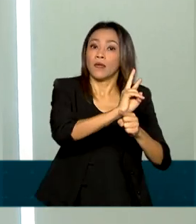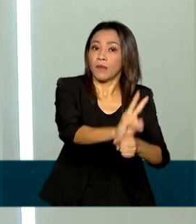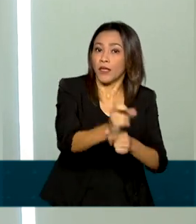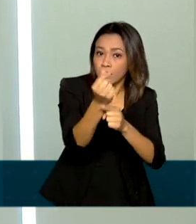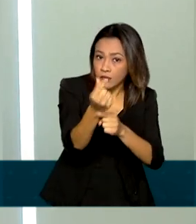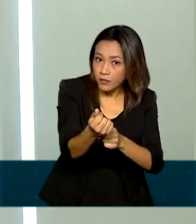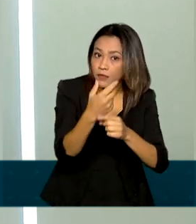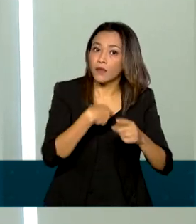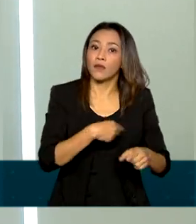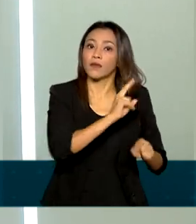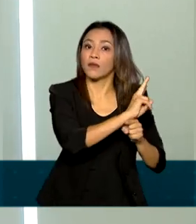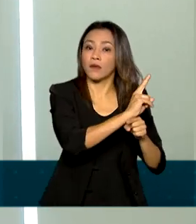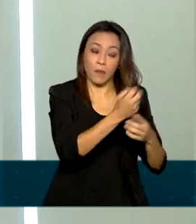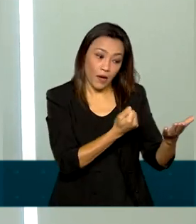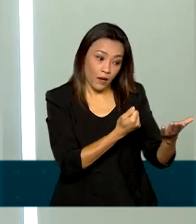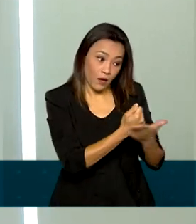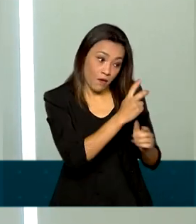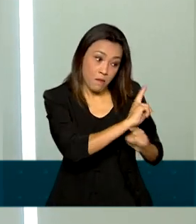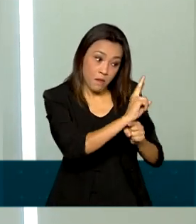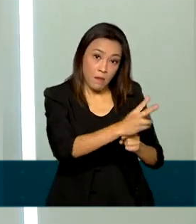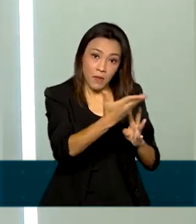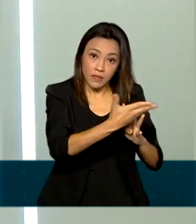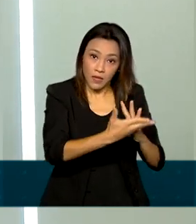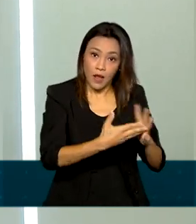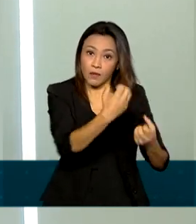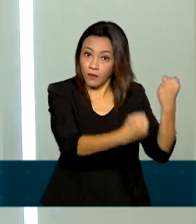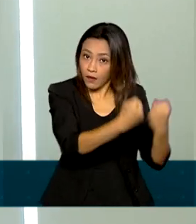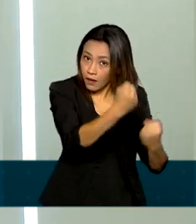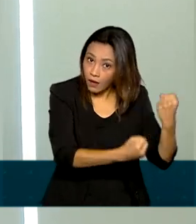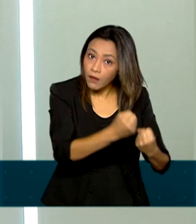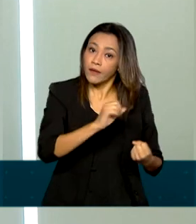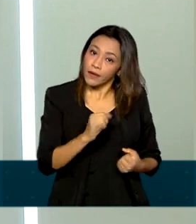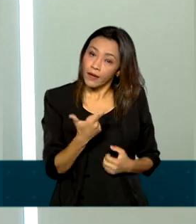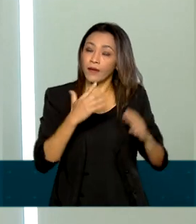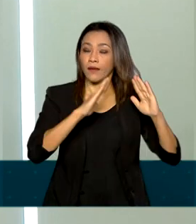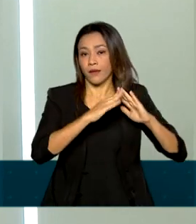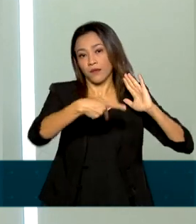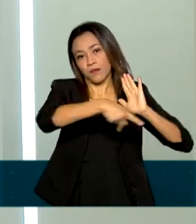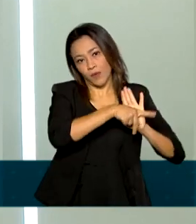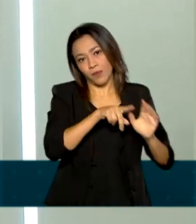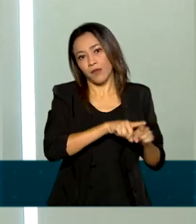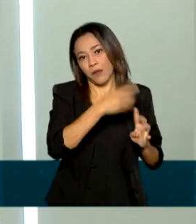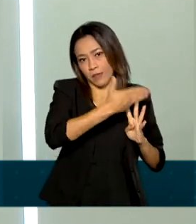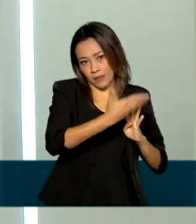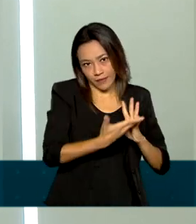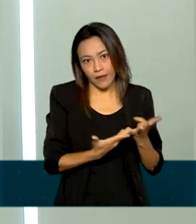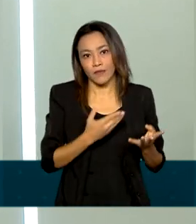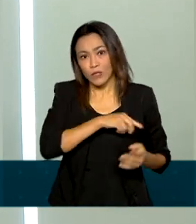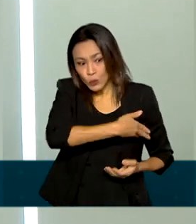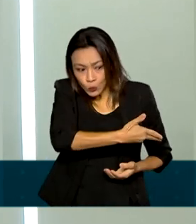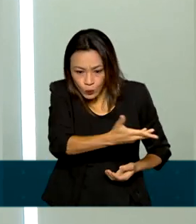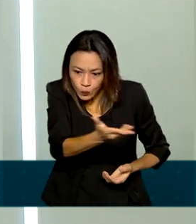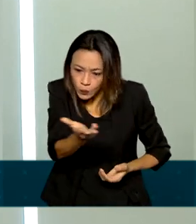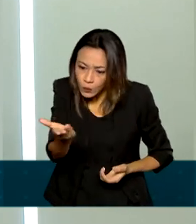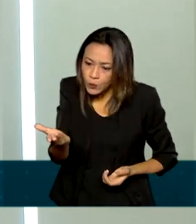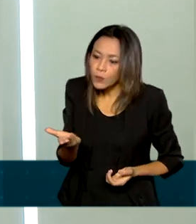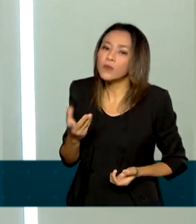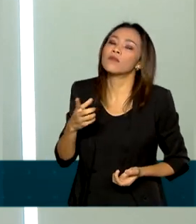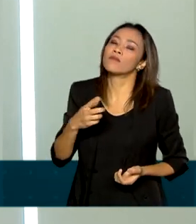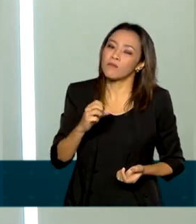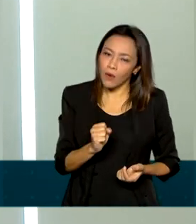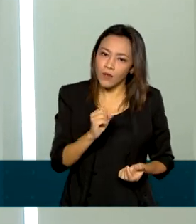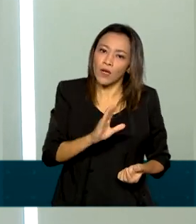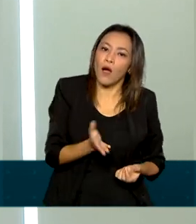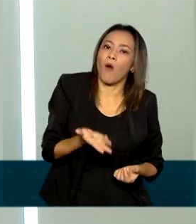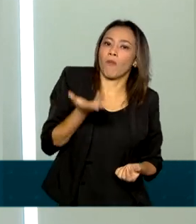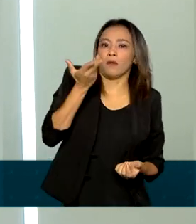financiamento de veículos e, claro, não poderia ficar de fora, financiamento à casa própria. Então, todos esses segmentos podem ser